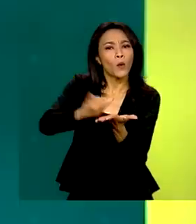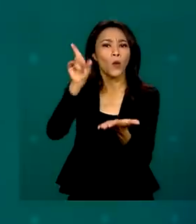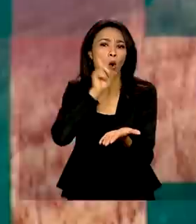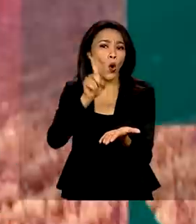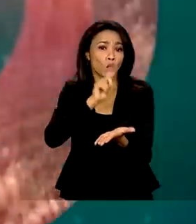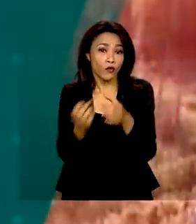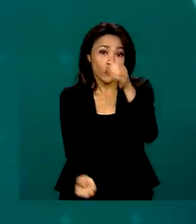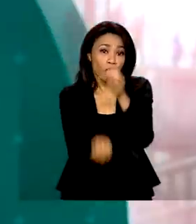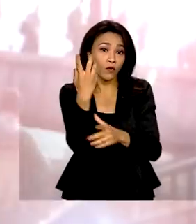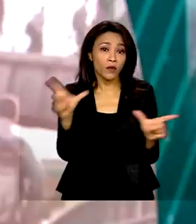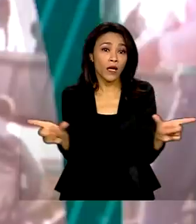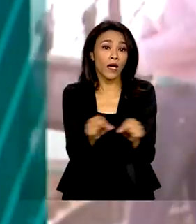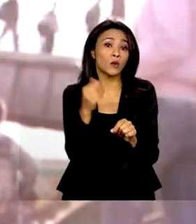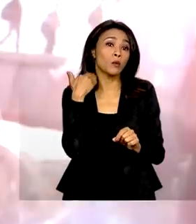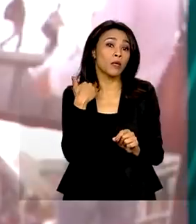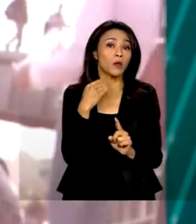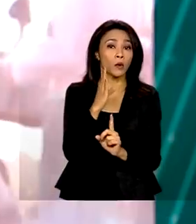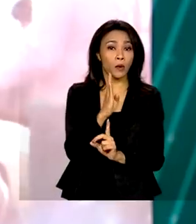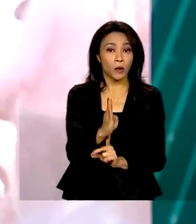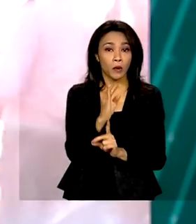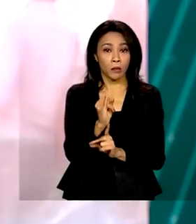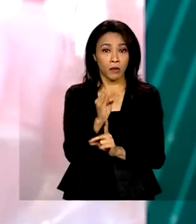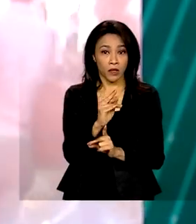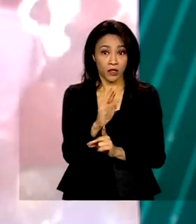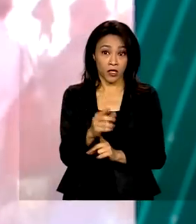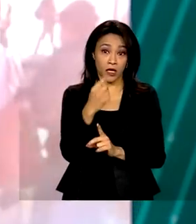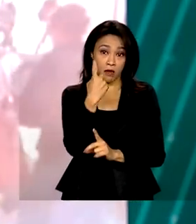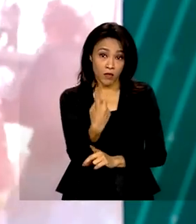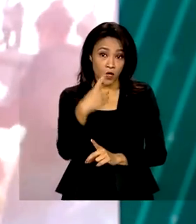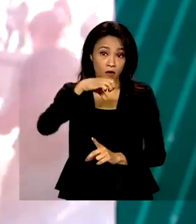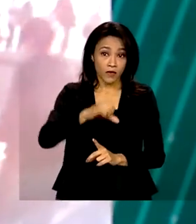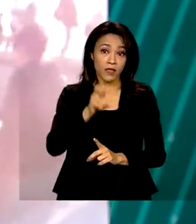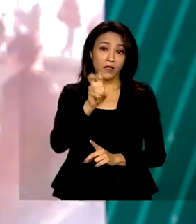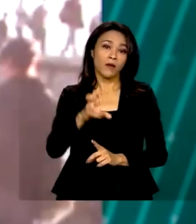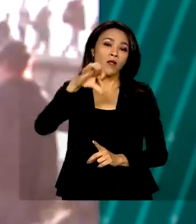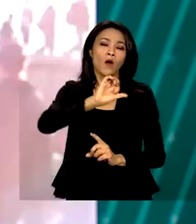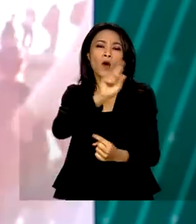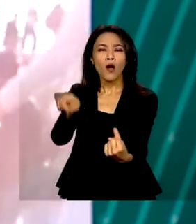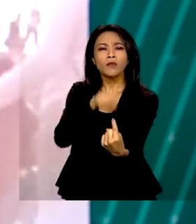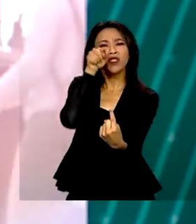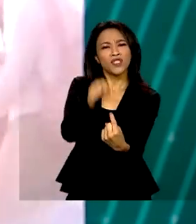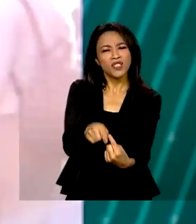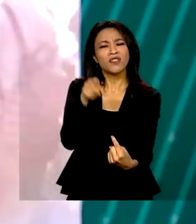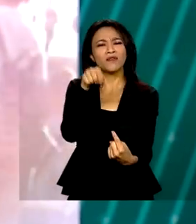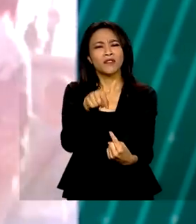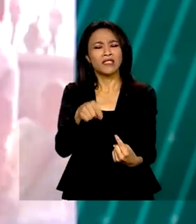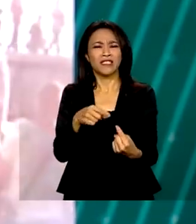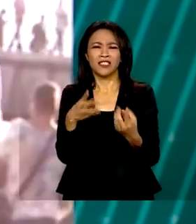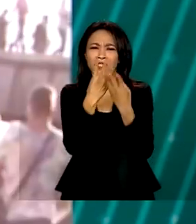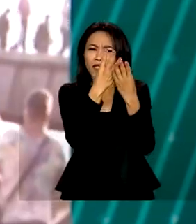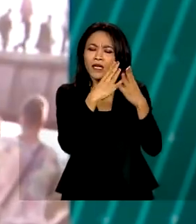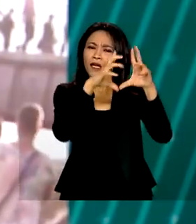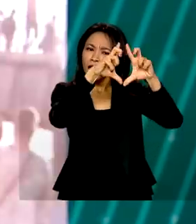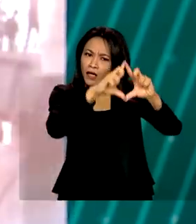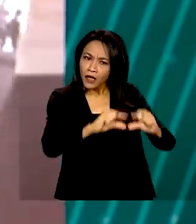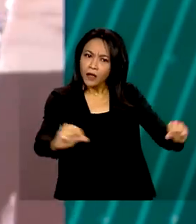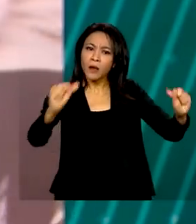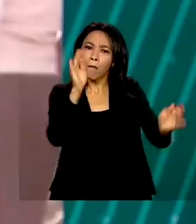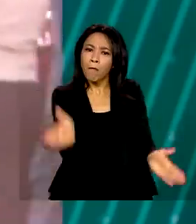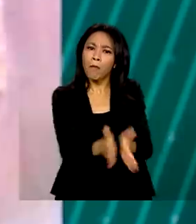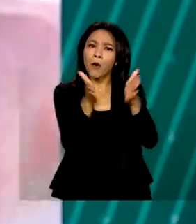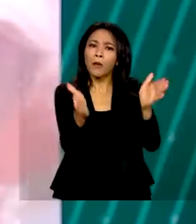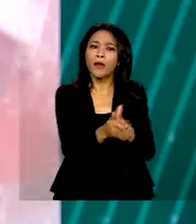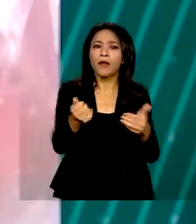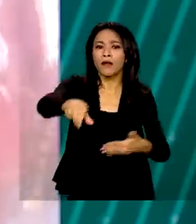fundado em 1959 para combater a pobreza na América Latina, além de promover a integração